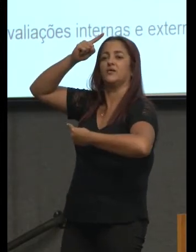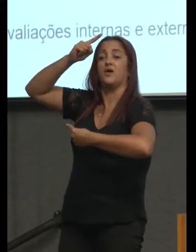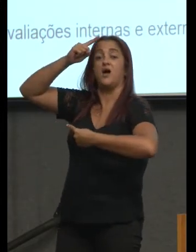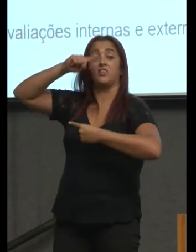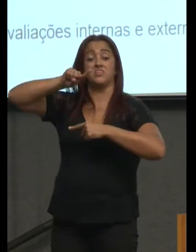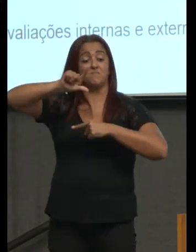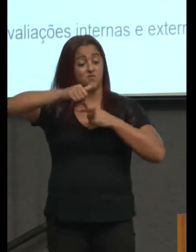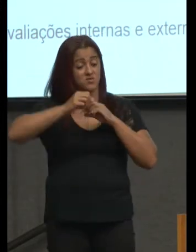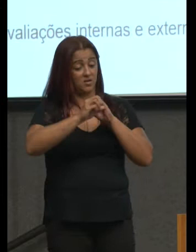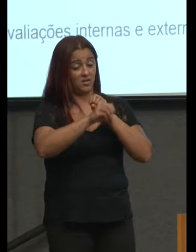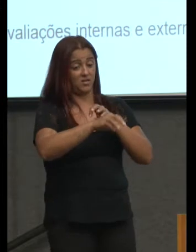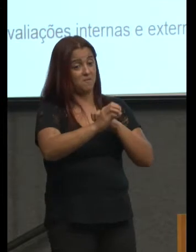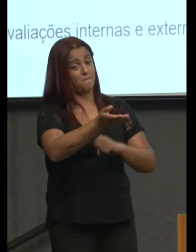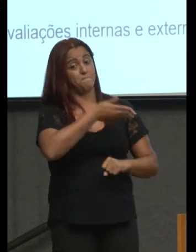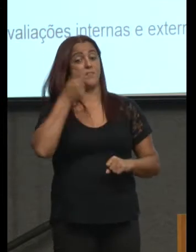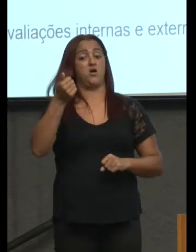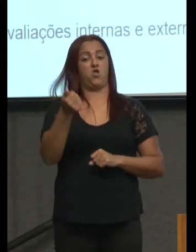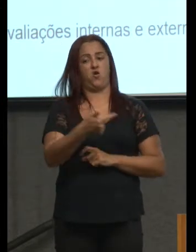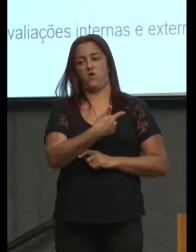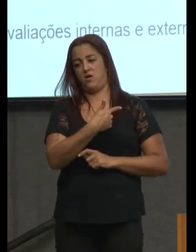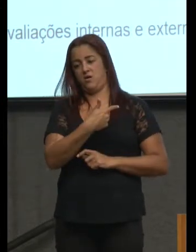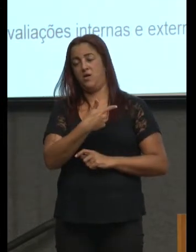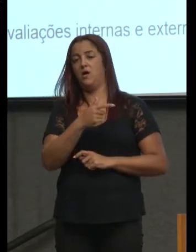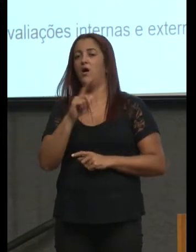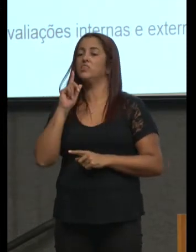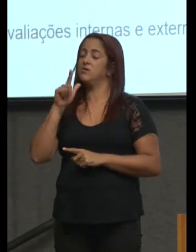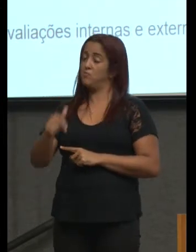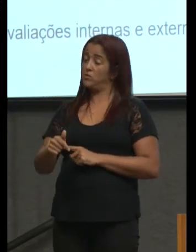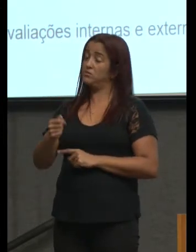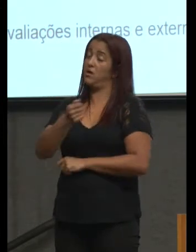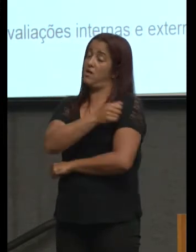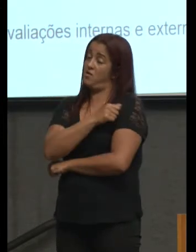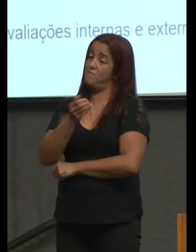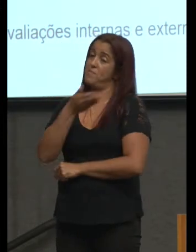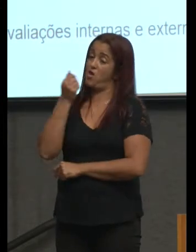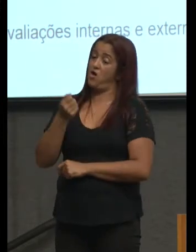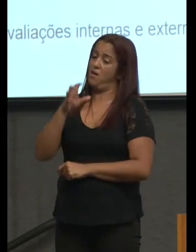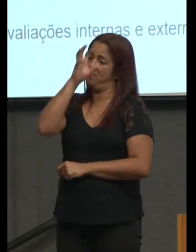ele ensina melhor quem sabe com isso os alunos aprendem melhor